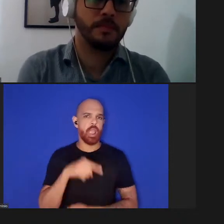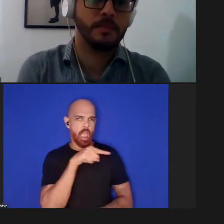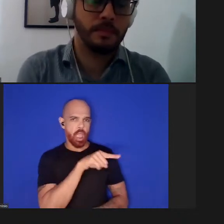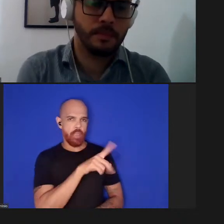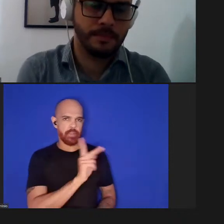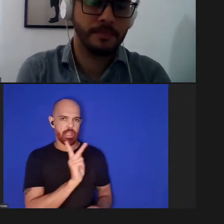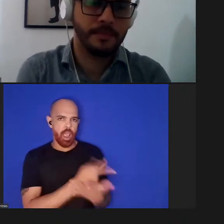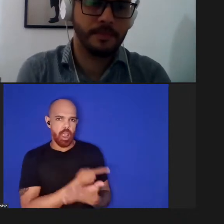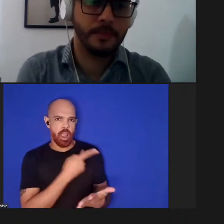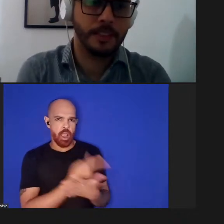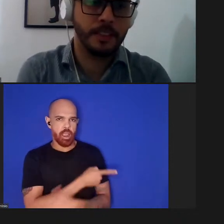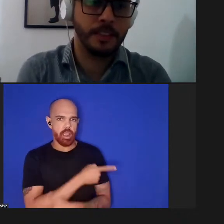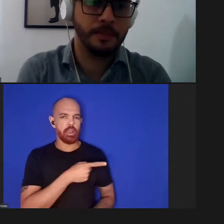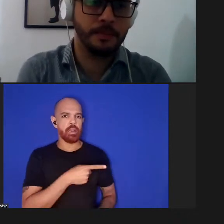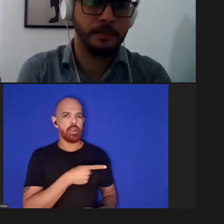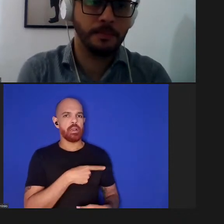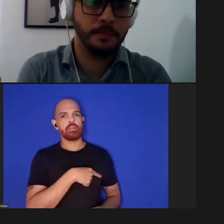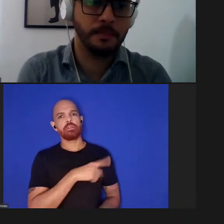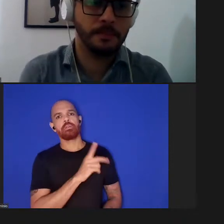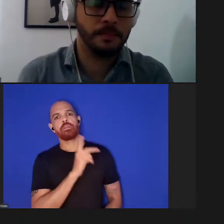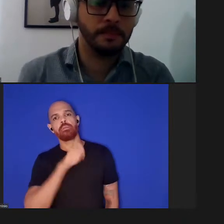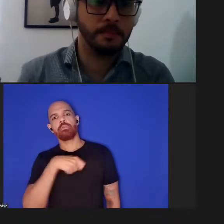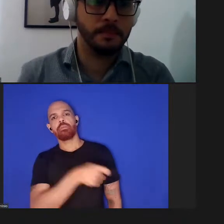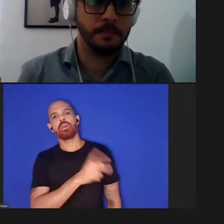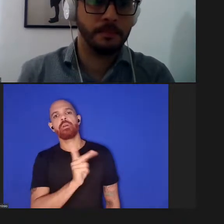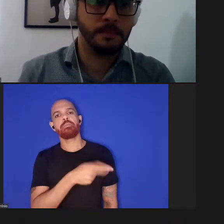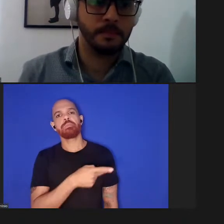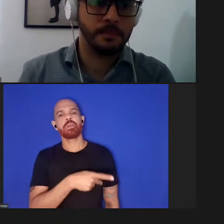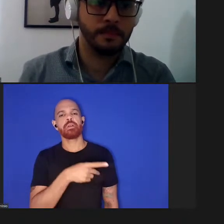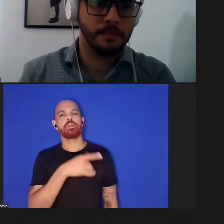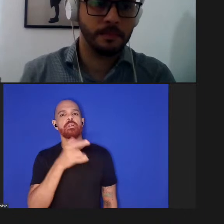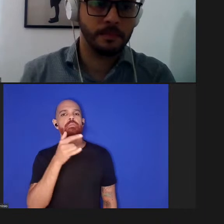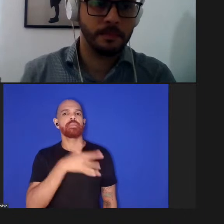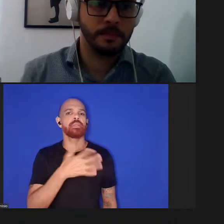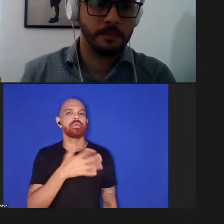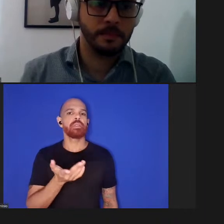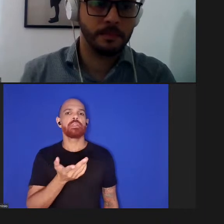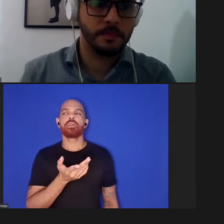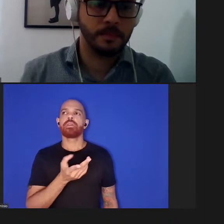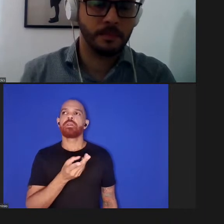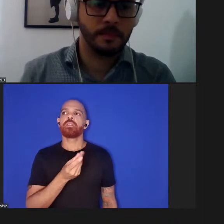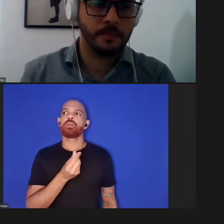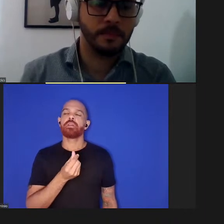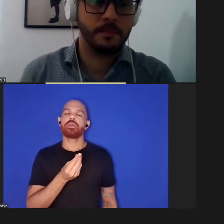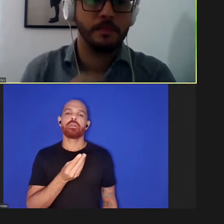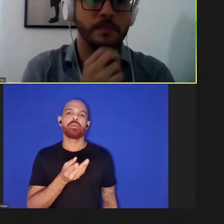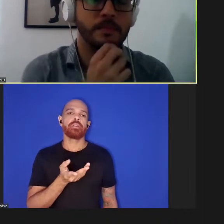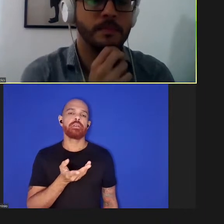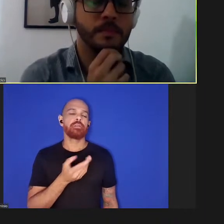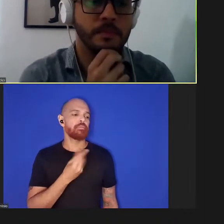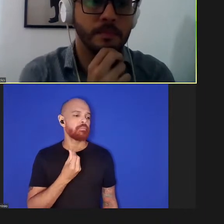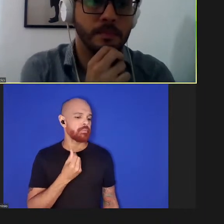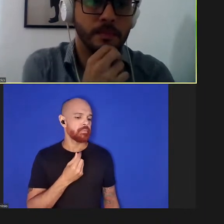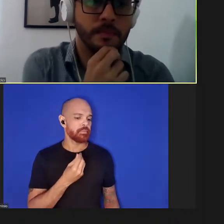totalmente errado é considerado um como é que eu vou dizer